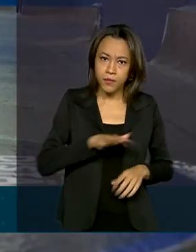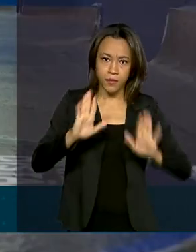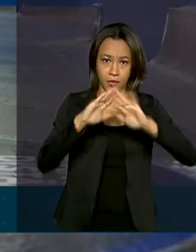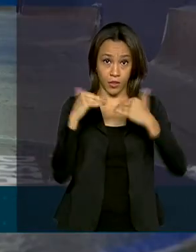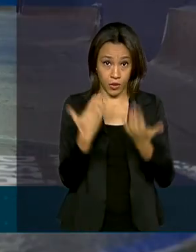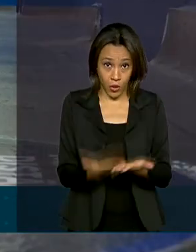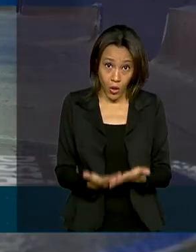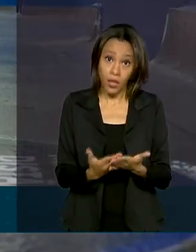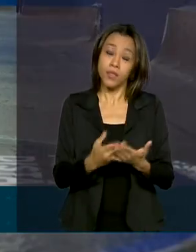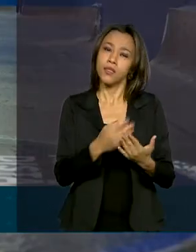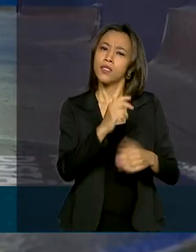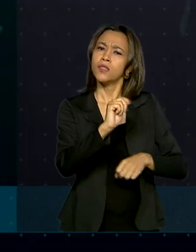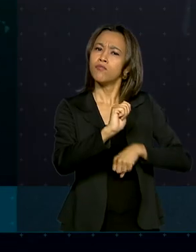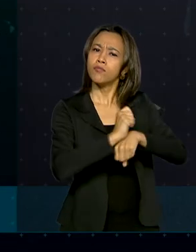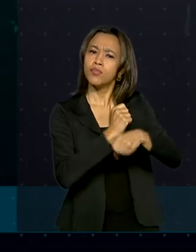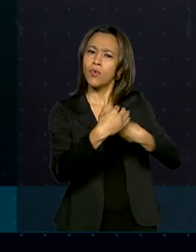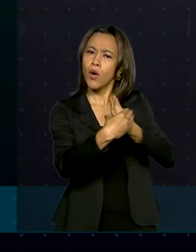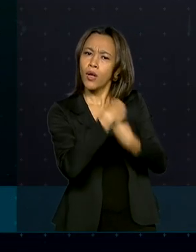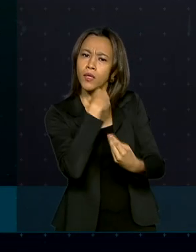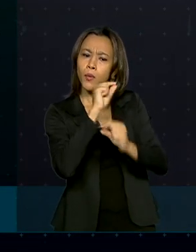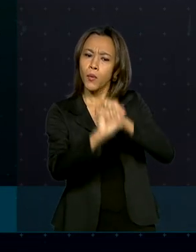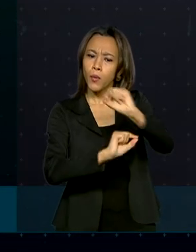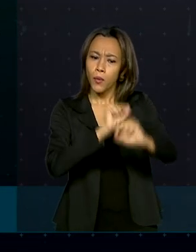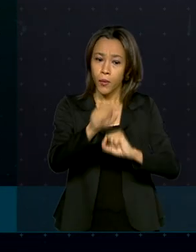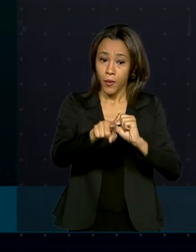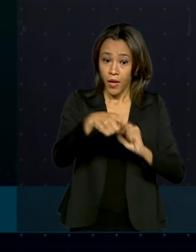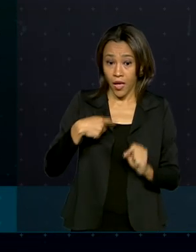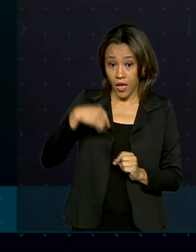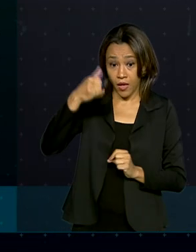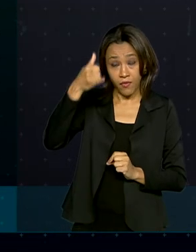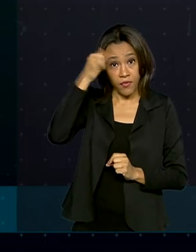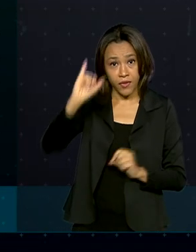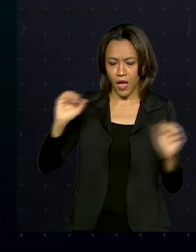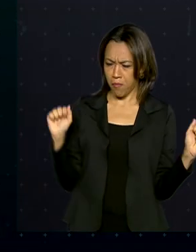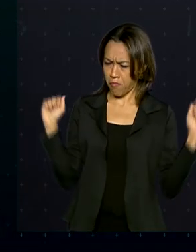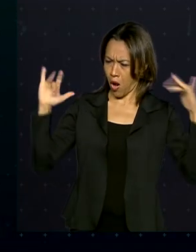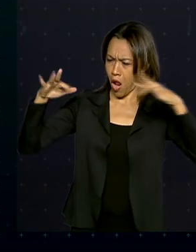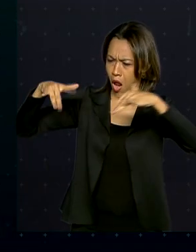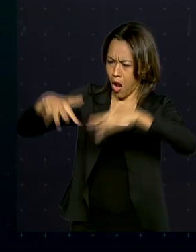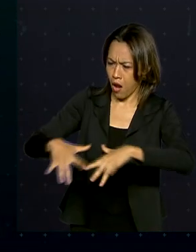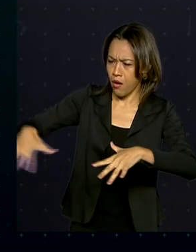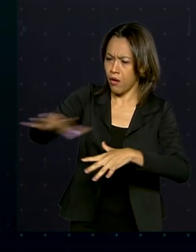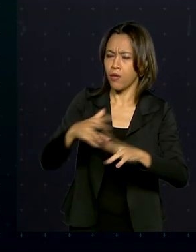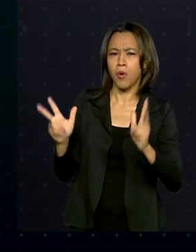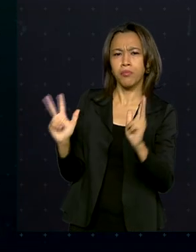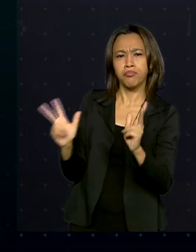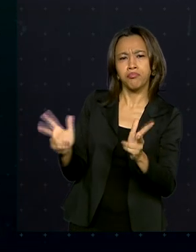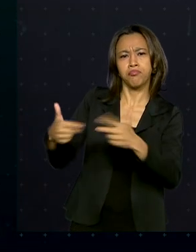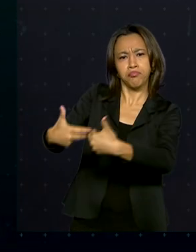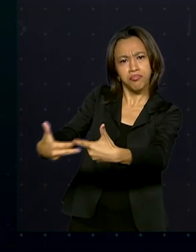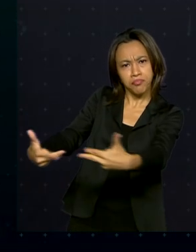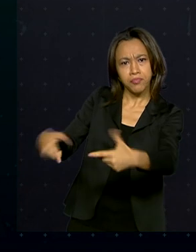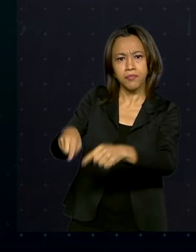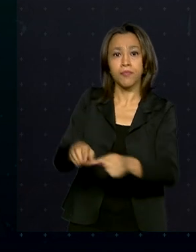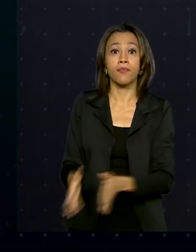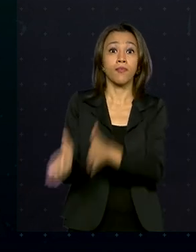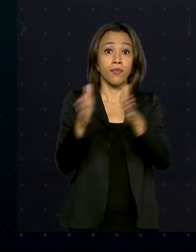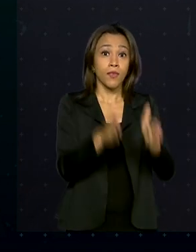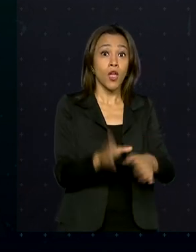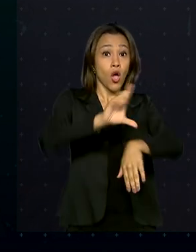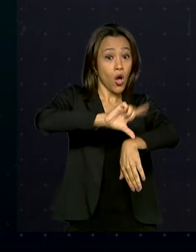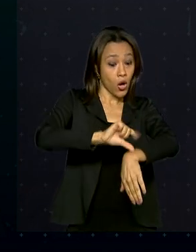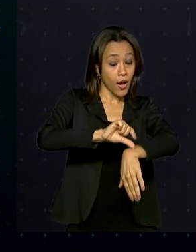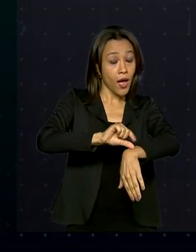Entre as dicas estão evitar o uso de áreas comuns, como parquinhos e pátios, escalonar os horários de